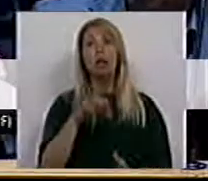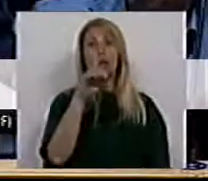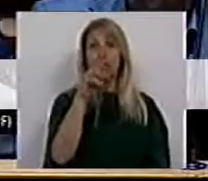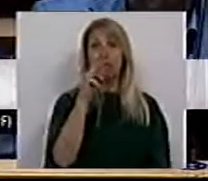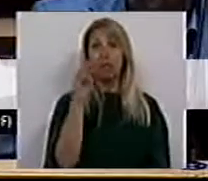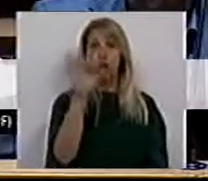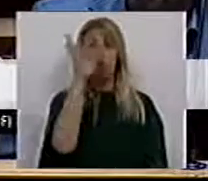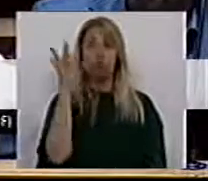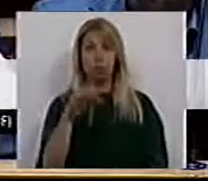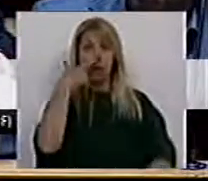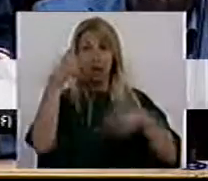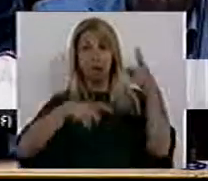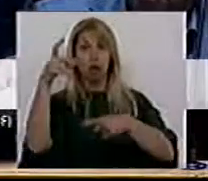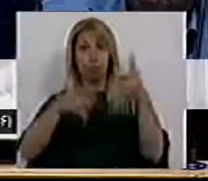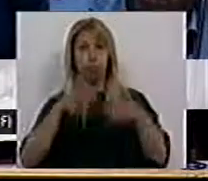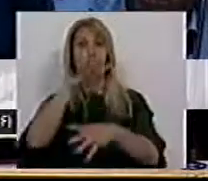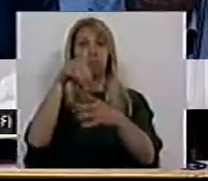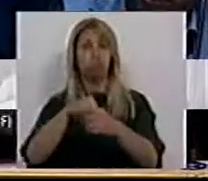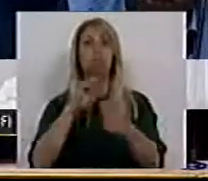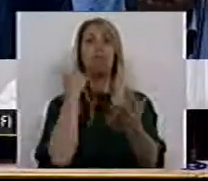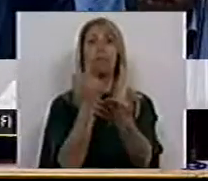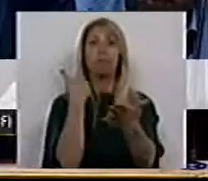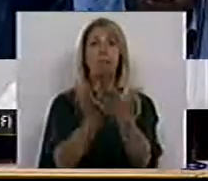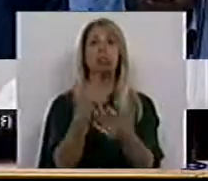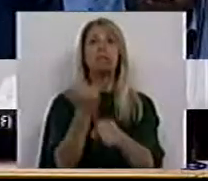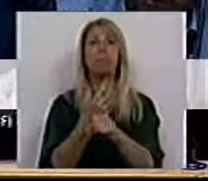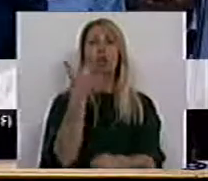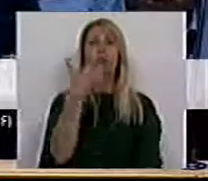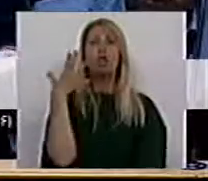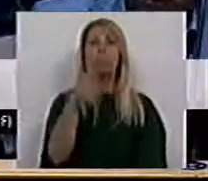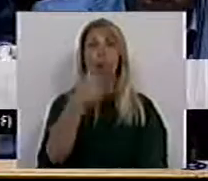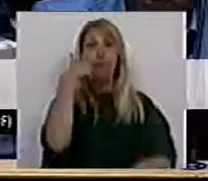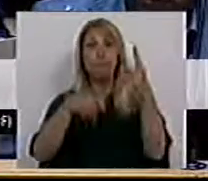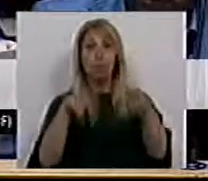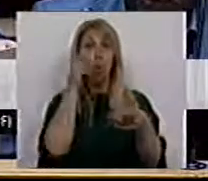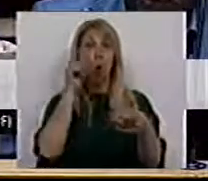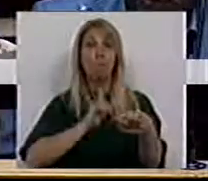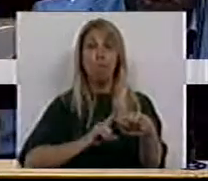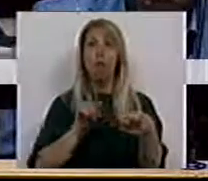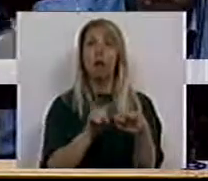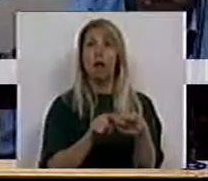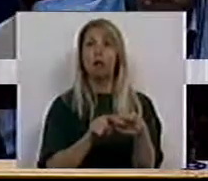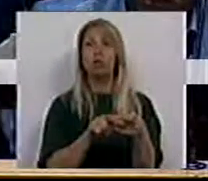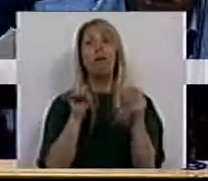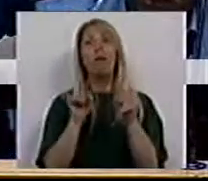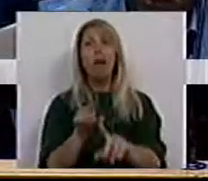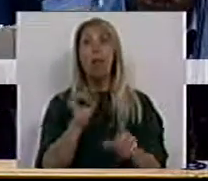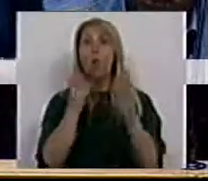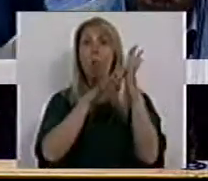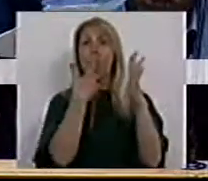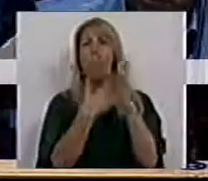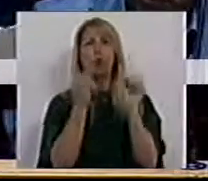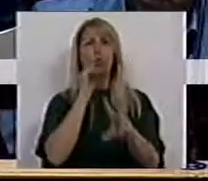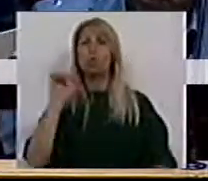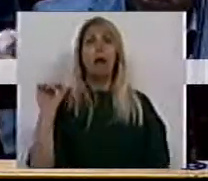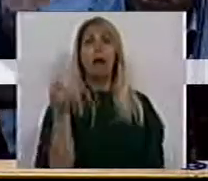% da população, emprega 2 mil trabalhadores e trabalhadoras. Este é um quadro muito rápido sobre